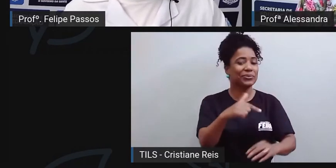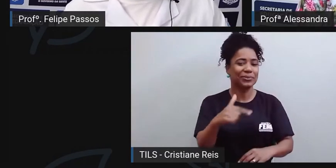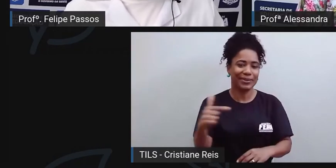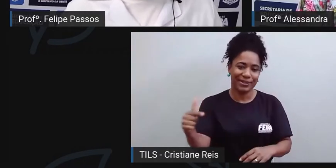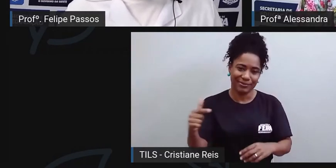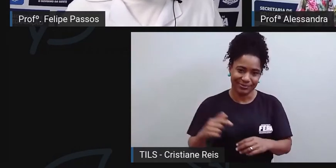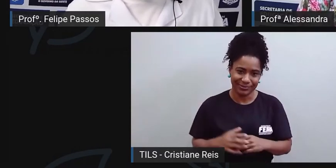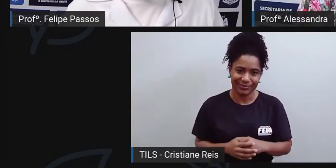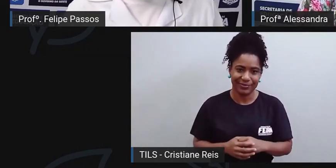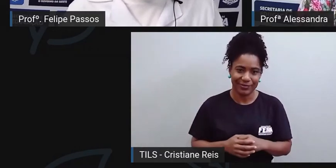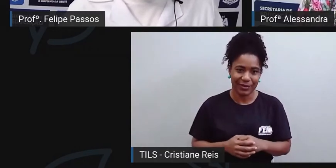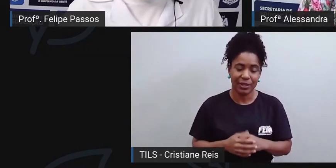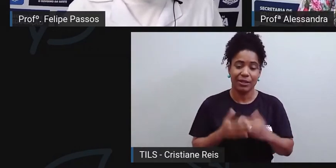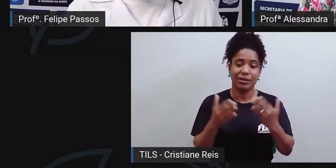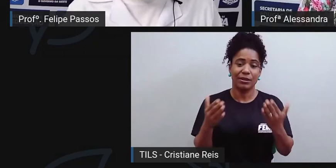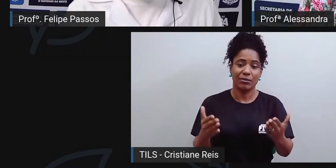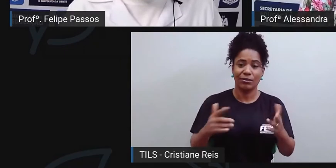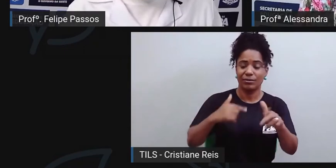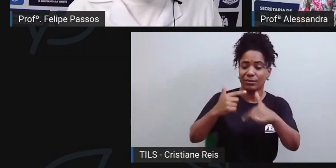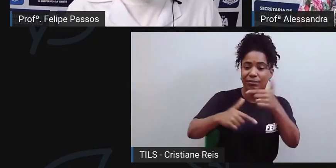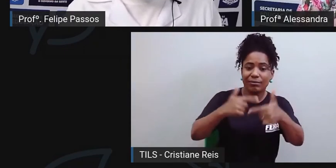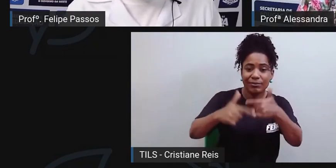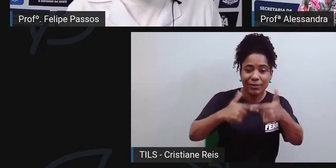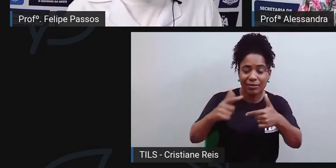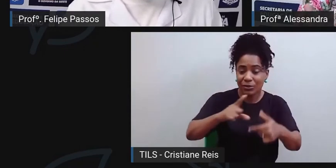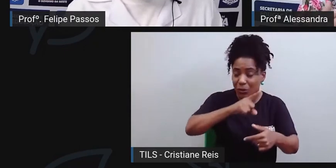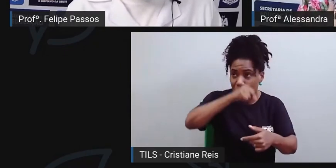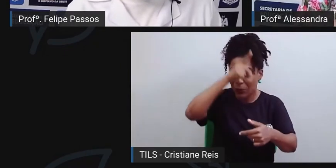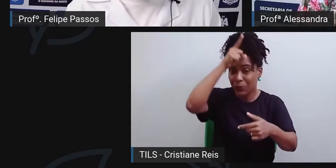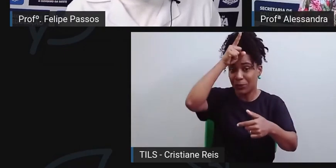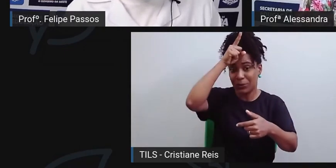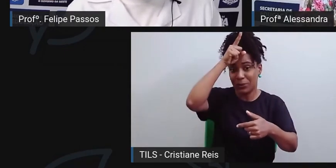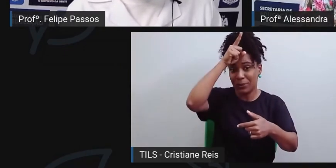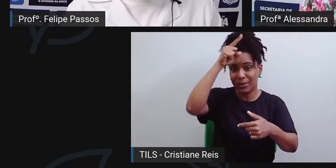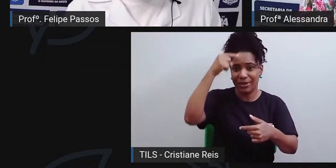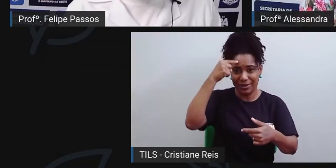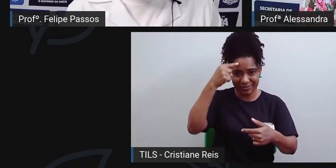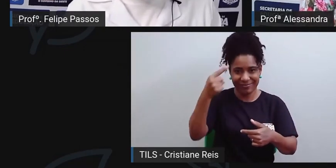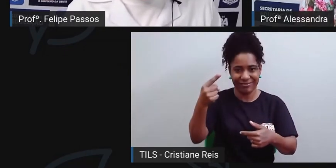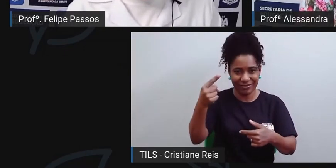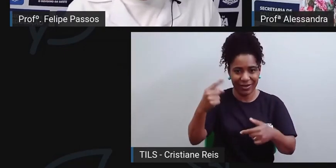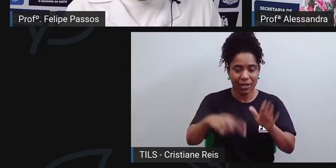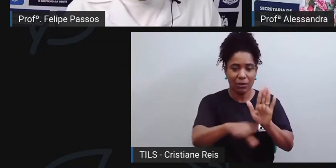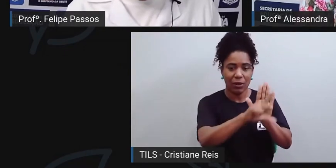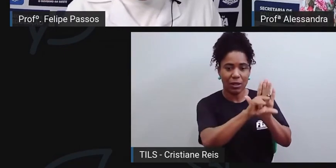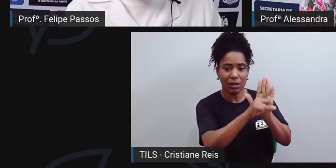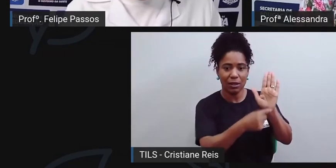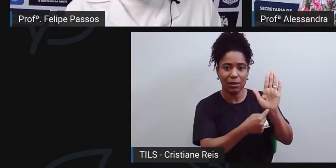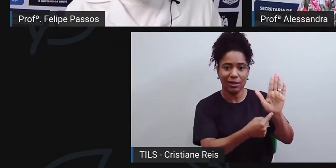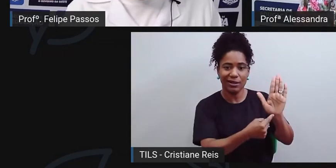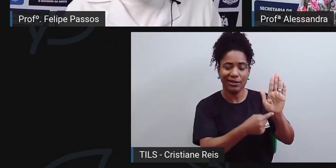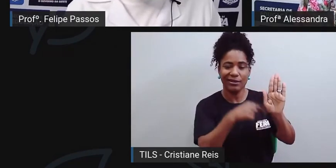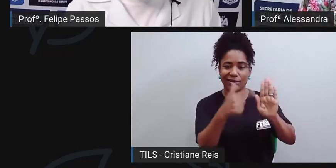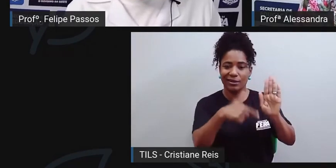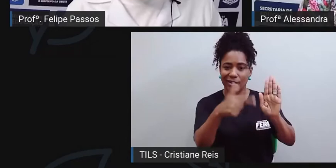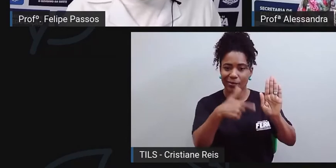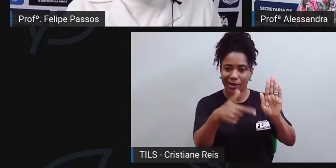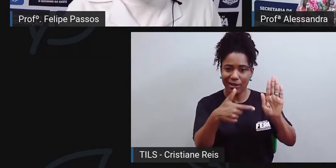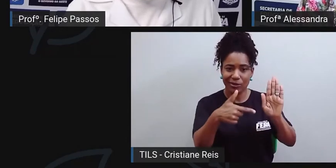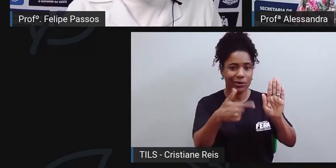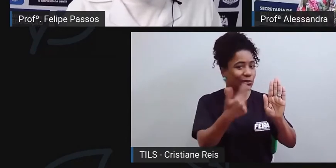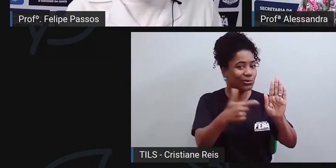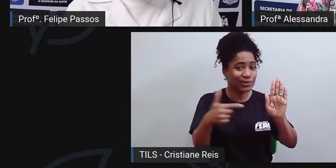Então, quando a gente fala de uma redução ou de uma inexistência de leis trabalhistas, infelizmente, isso dá lugar